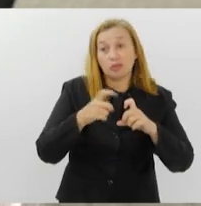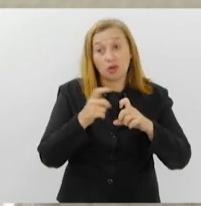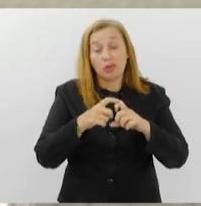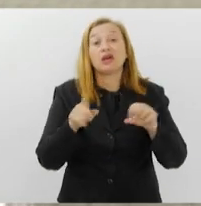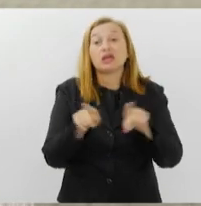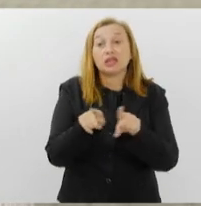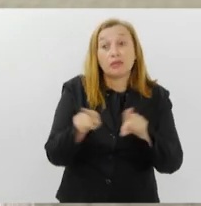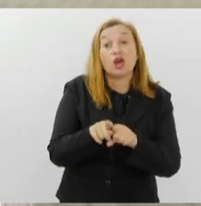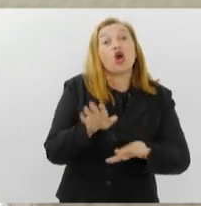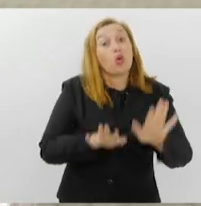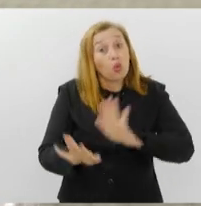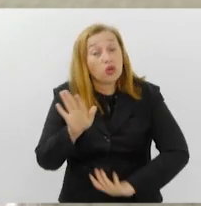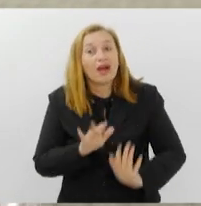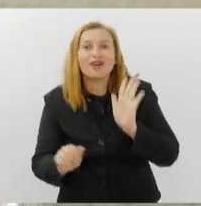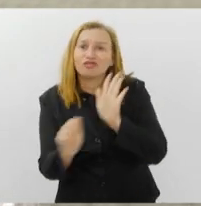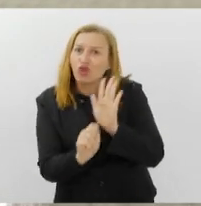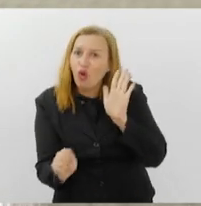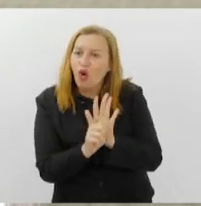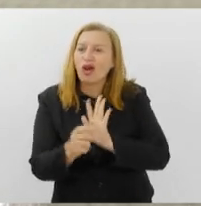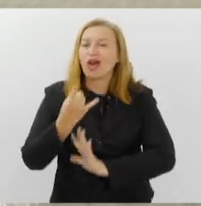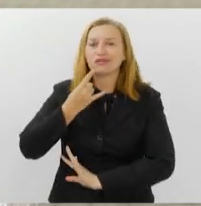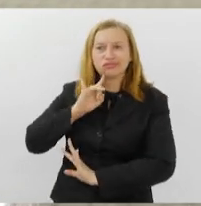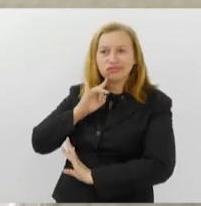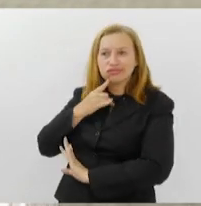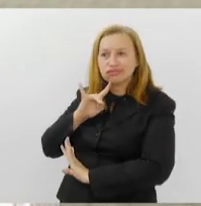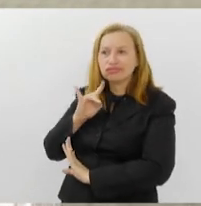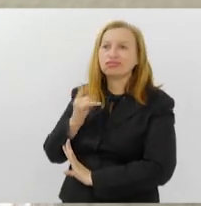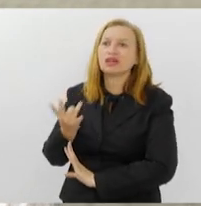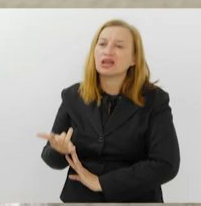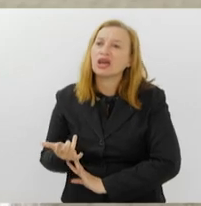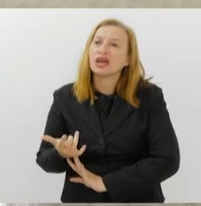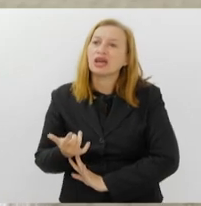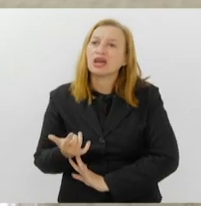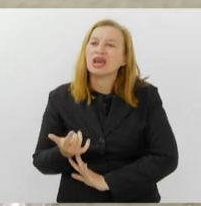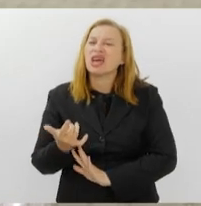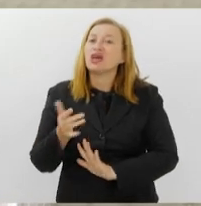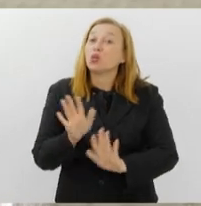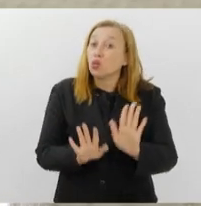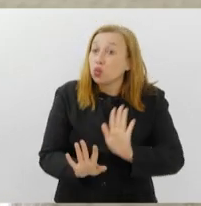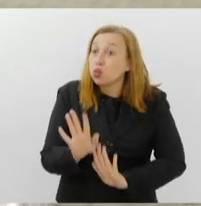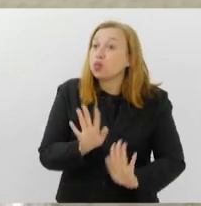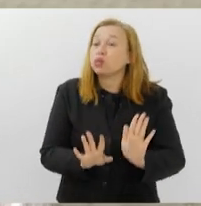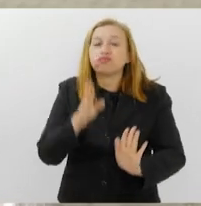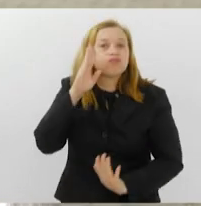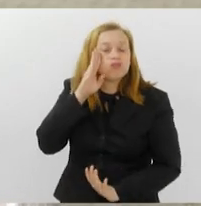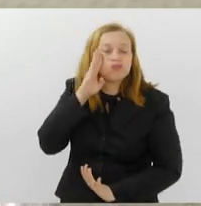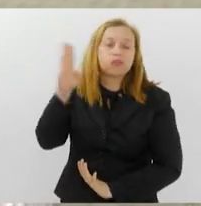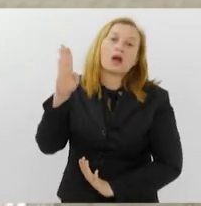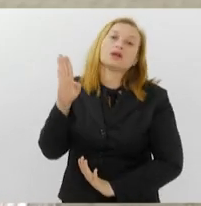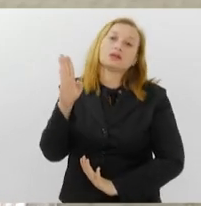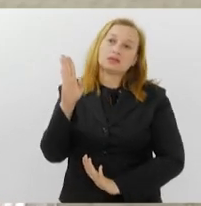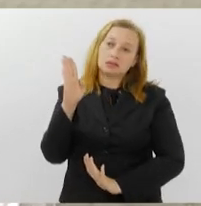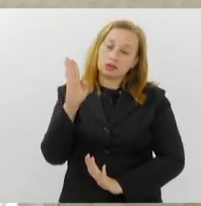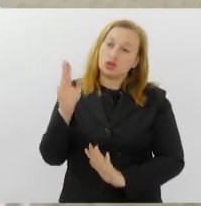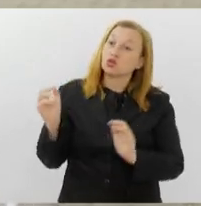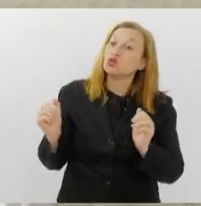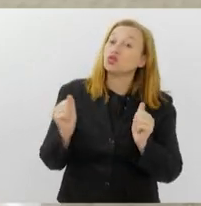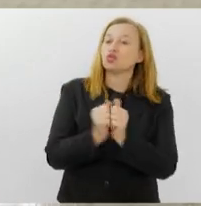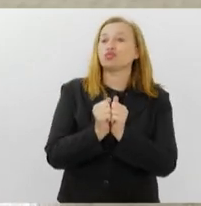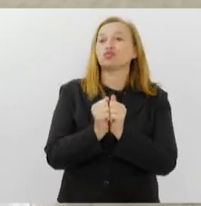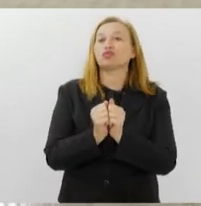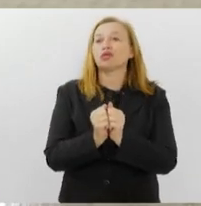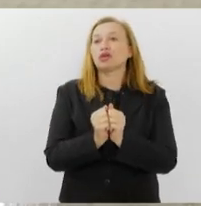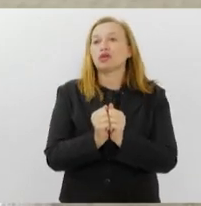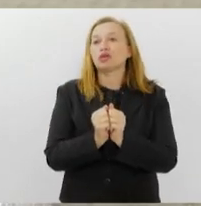drogas, também álcool. Esses cuidados são principais, junto a